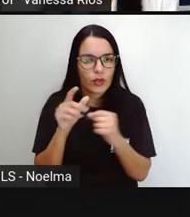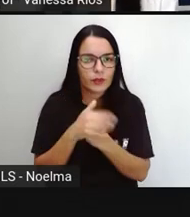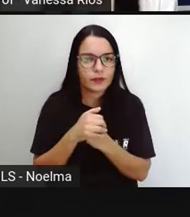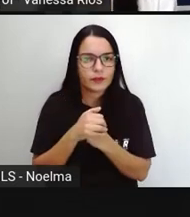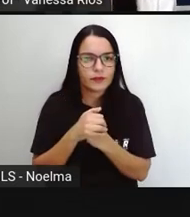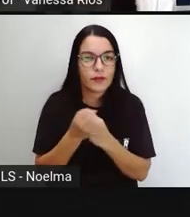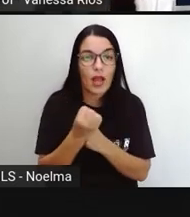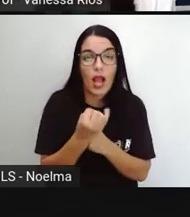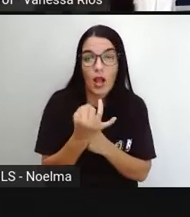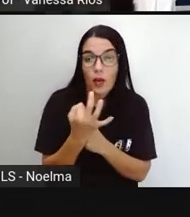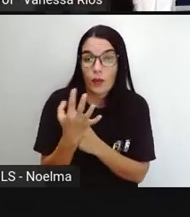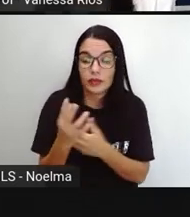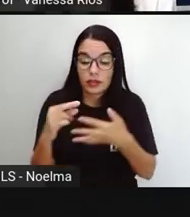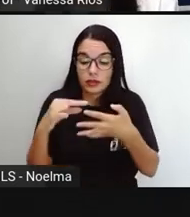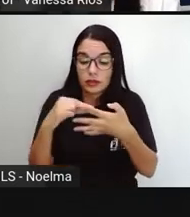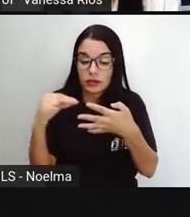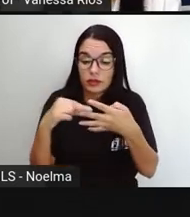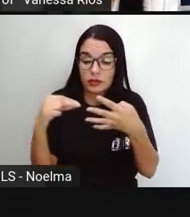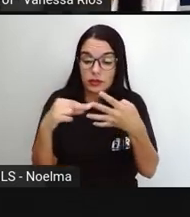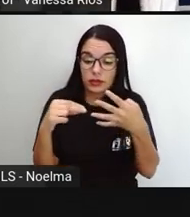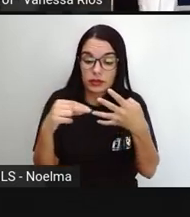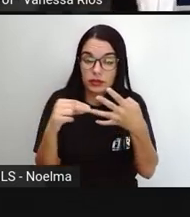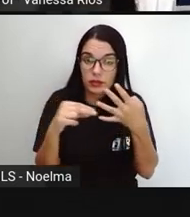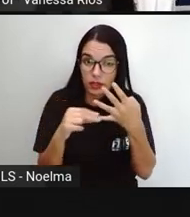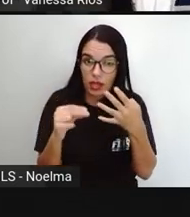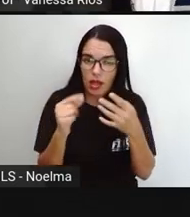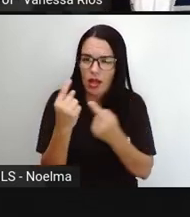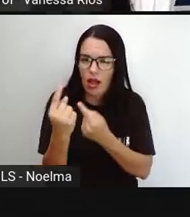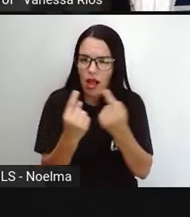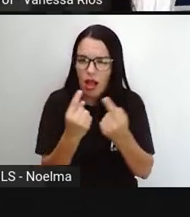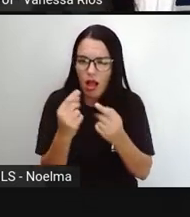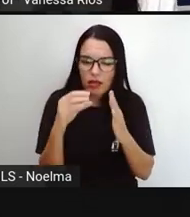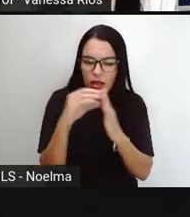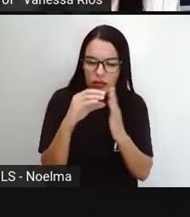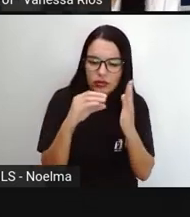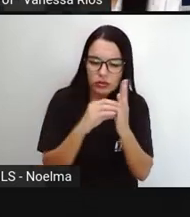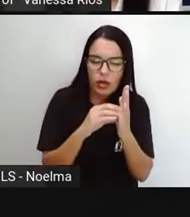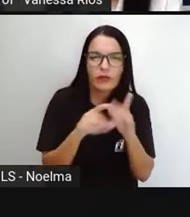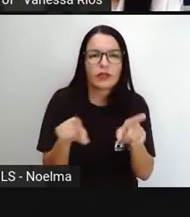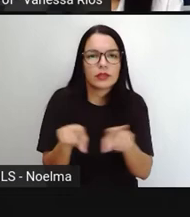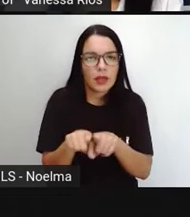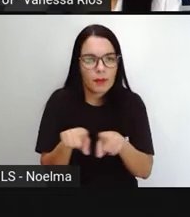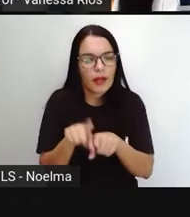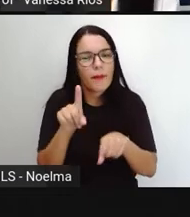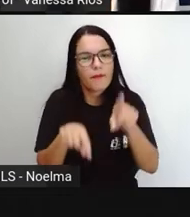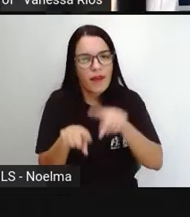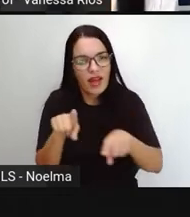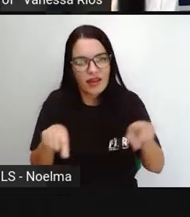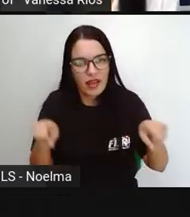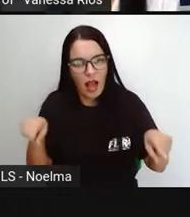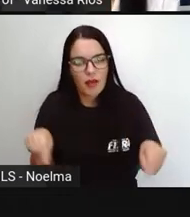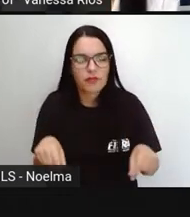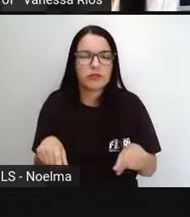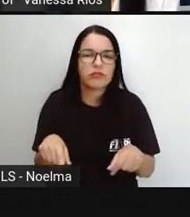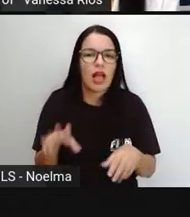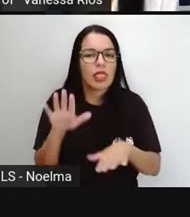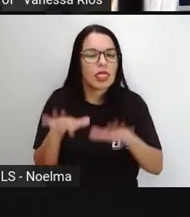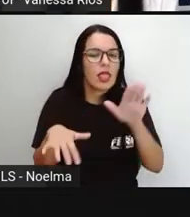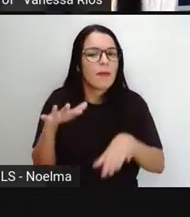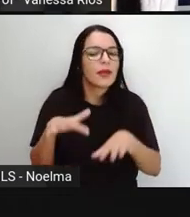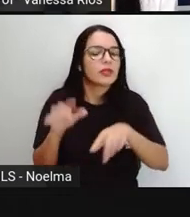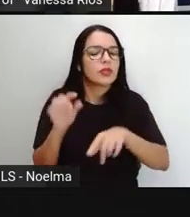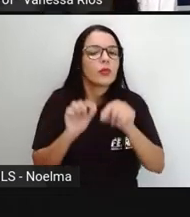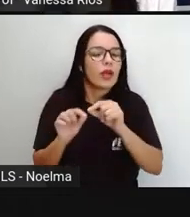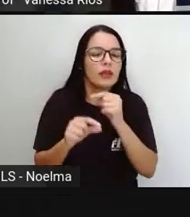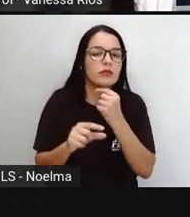quantidade de versos também que vai compondo cada estrofe também pode variar. Então, gente pode ver estrofes